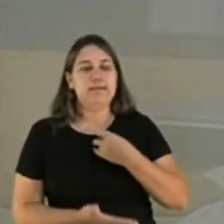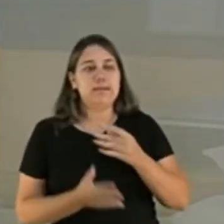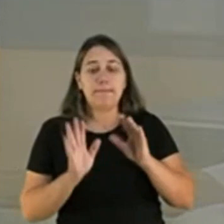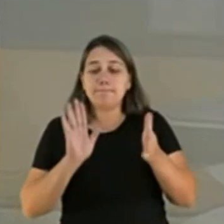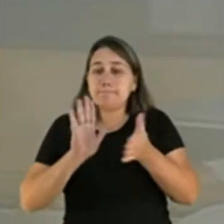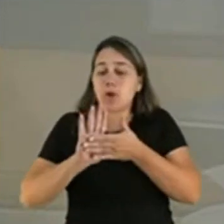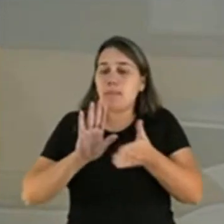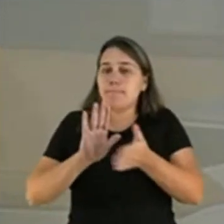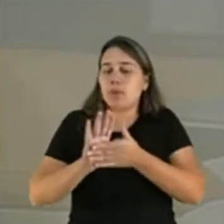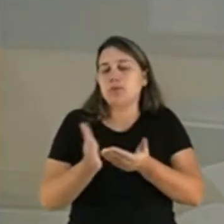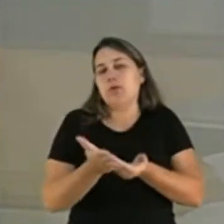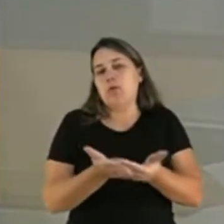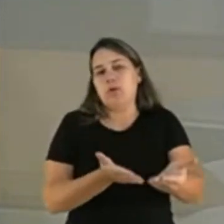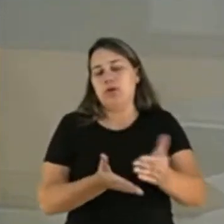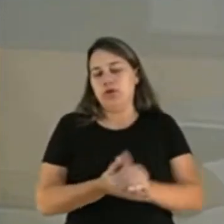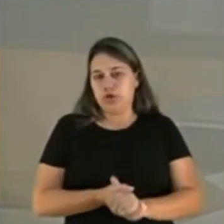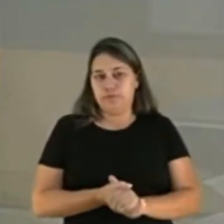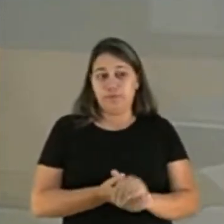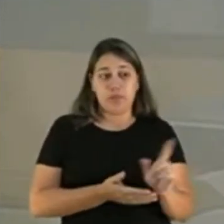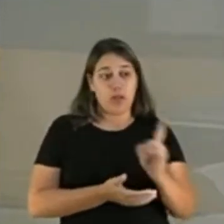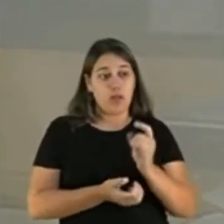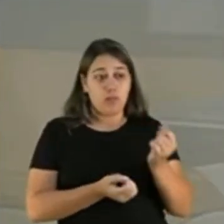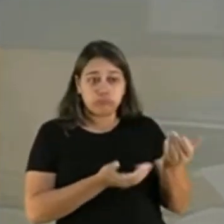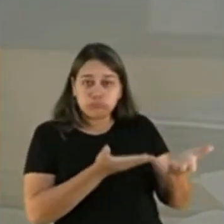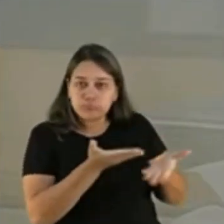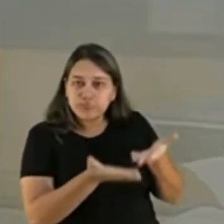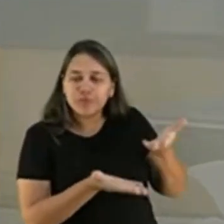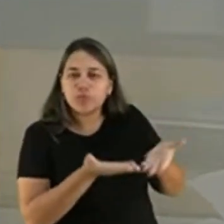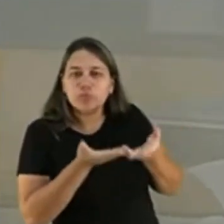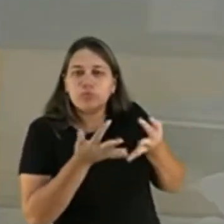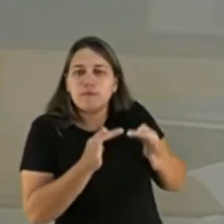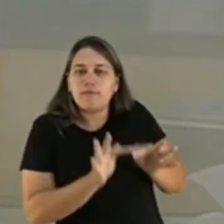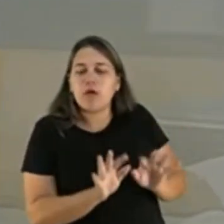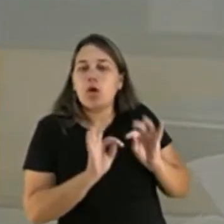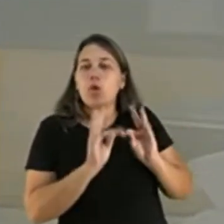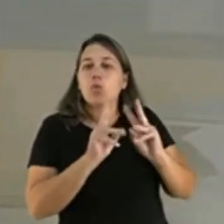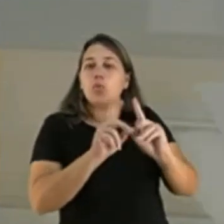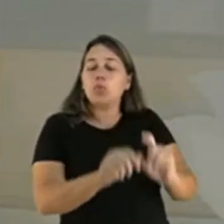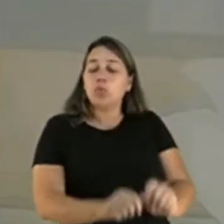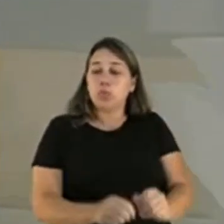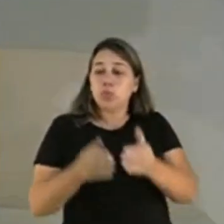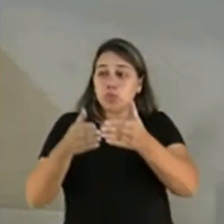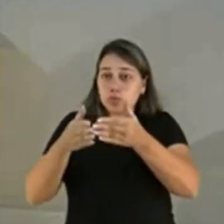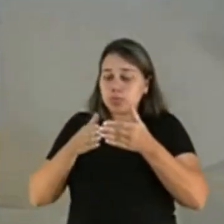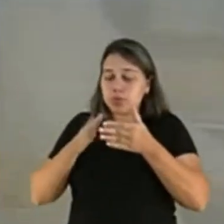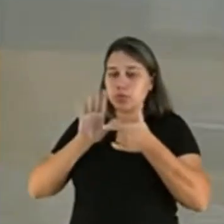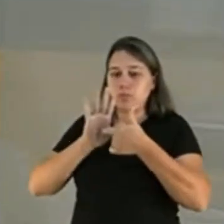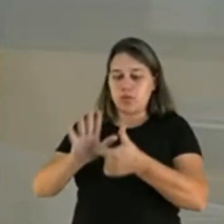origem, por não recepcionar a sua completude e os requerimentos apresentados por mim. aí Obrigado.